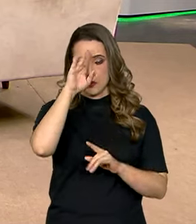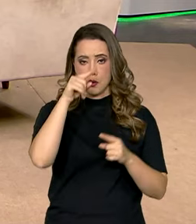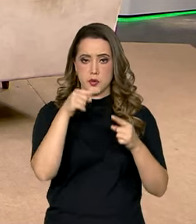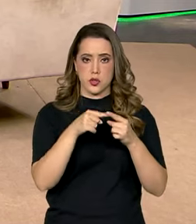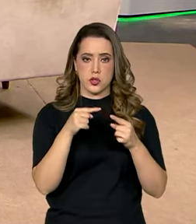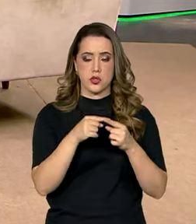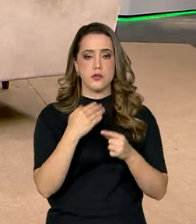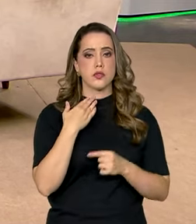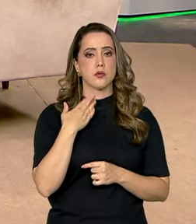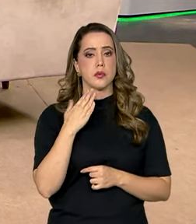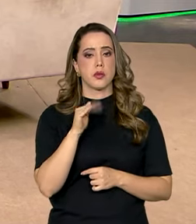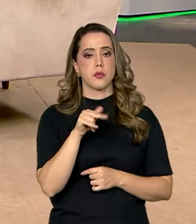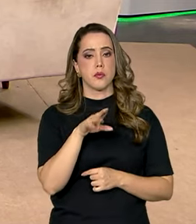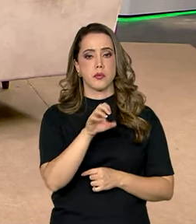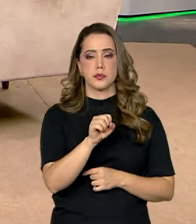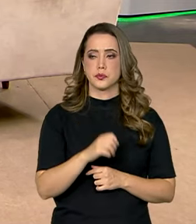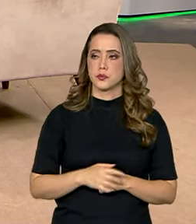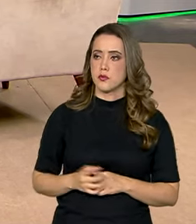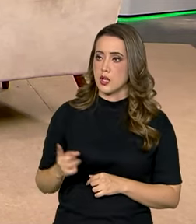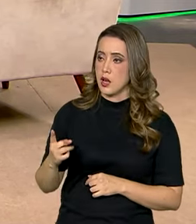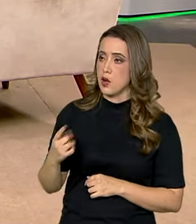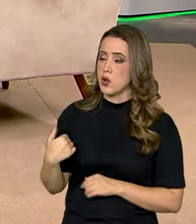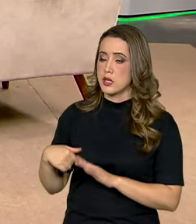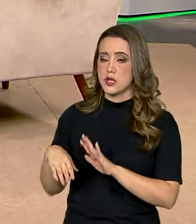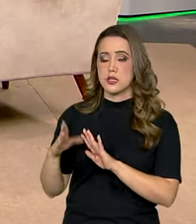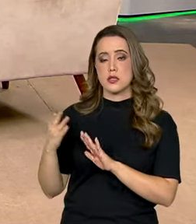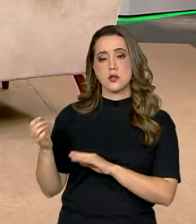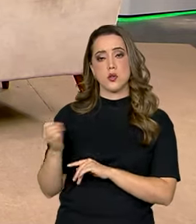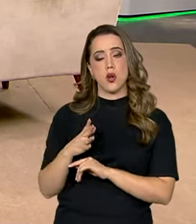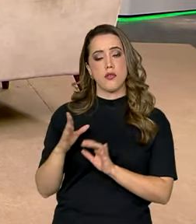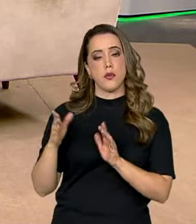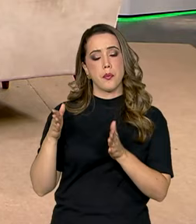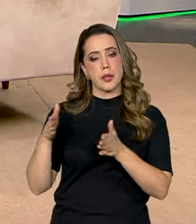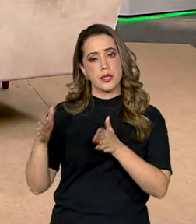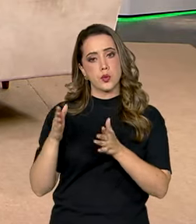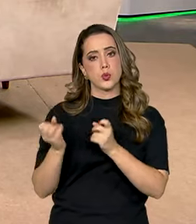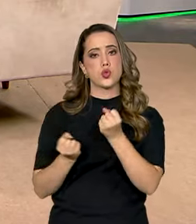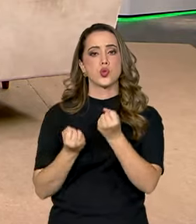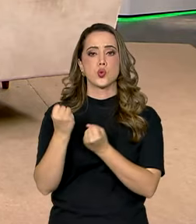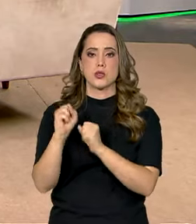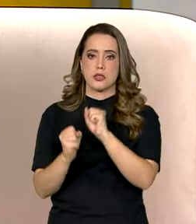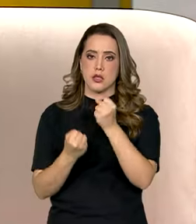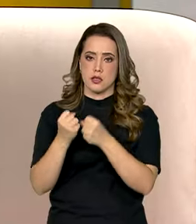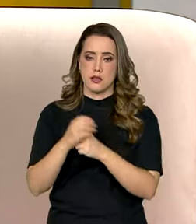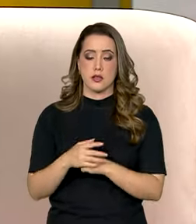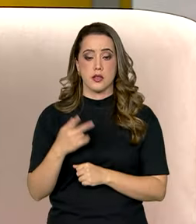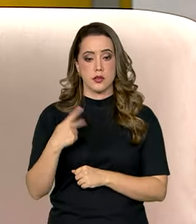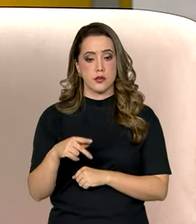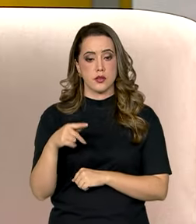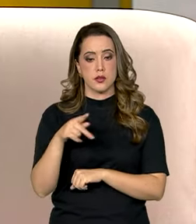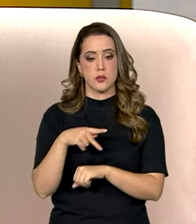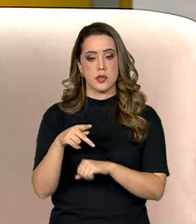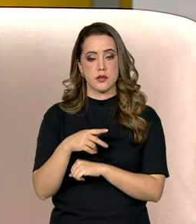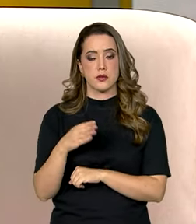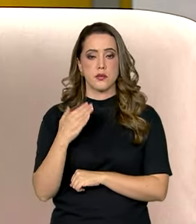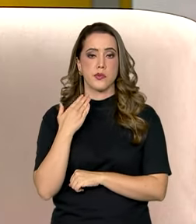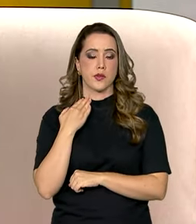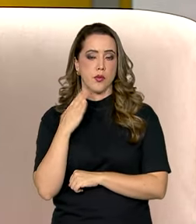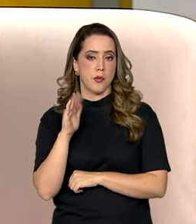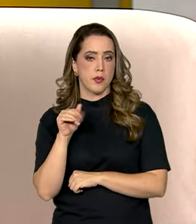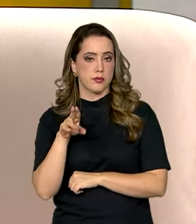falando desse movimento aí da neo-industrialização, aqui dentro do país, o BNDES assumiu aí essa